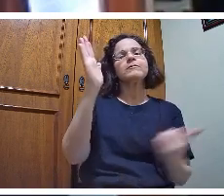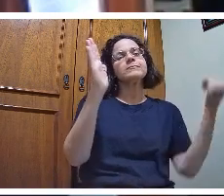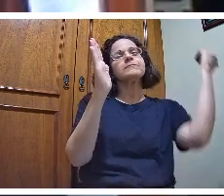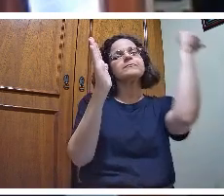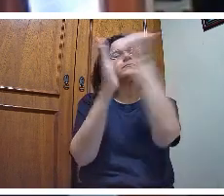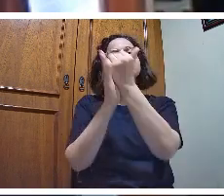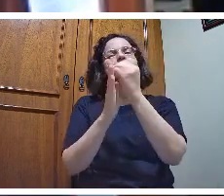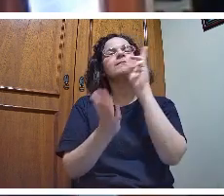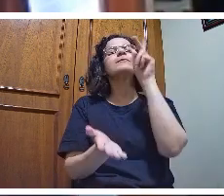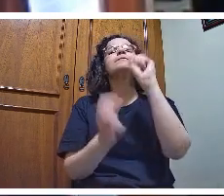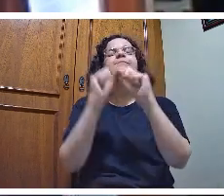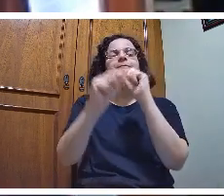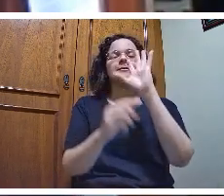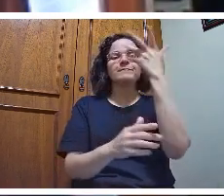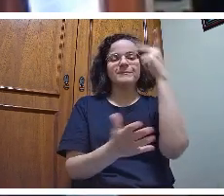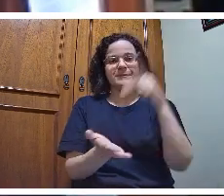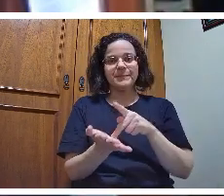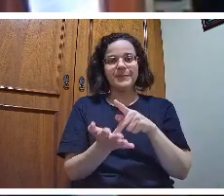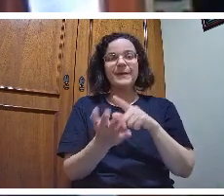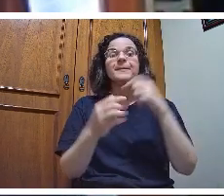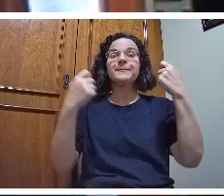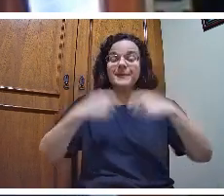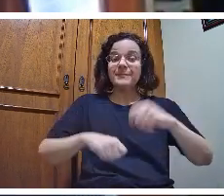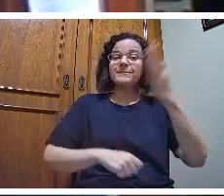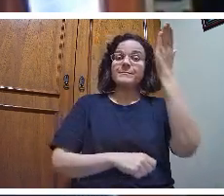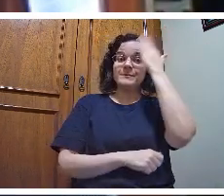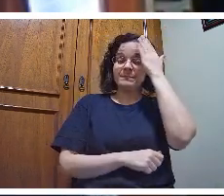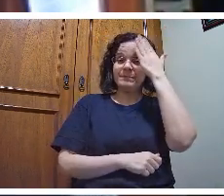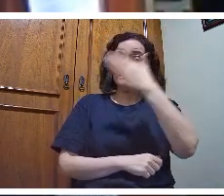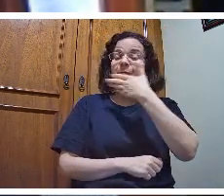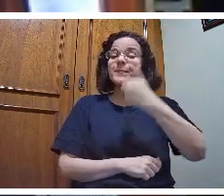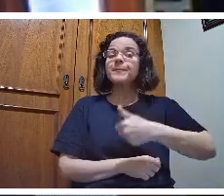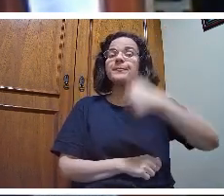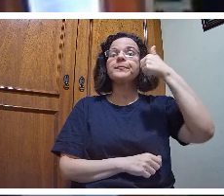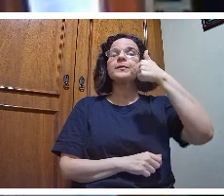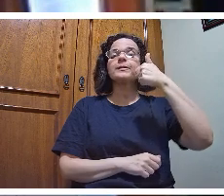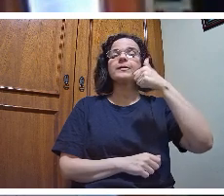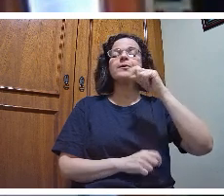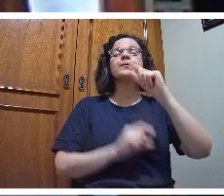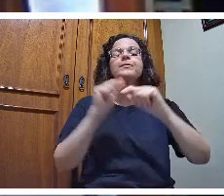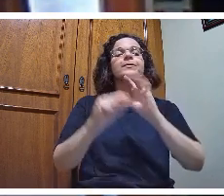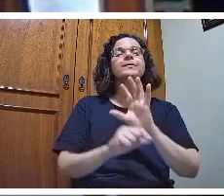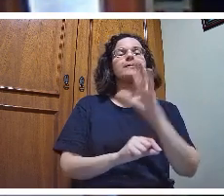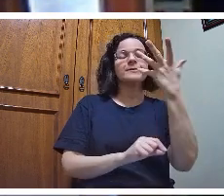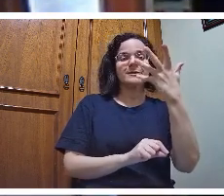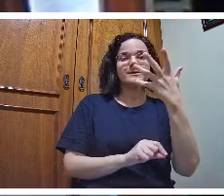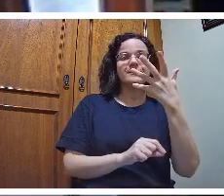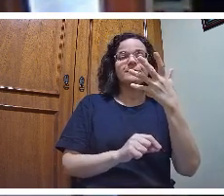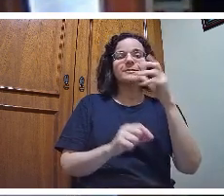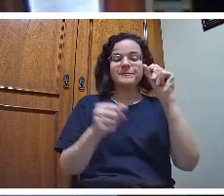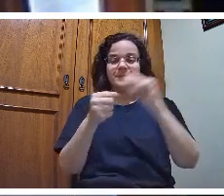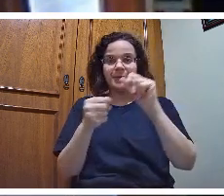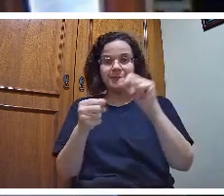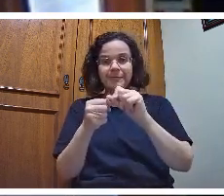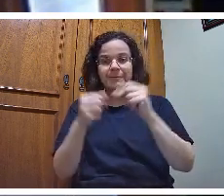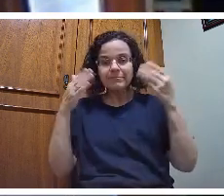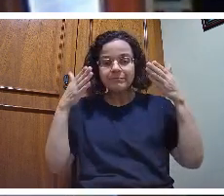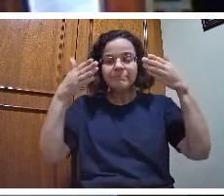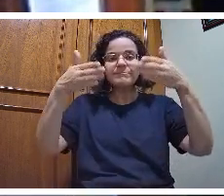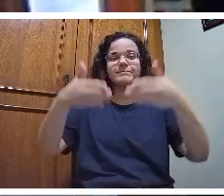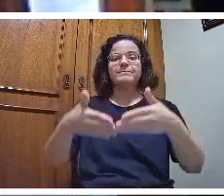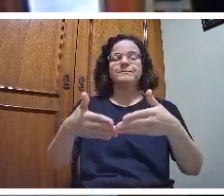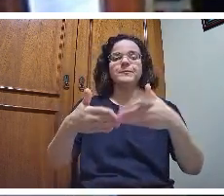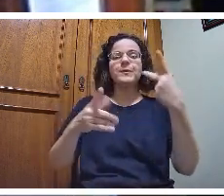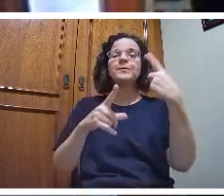melhor a realidade e agirmos dentro dela porque a escola não tem o dom de